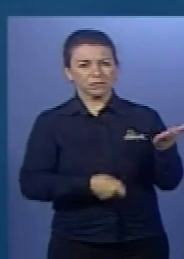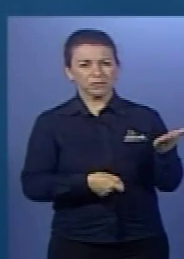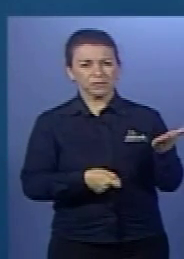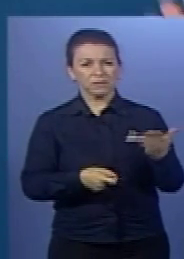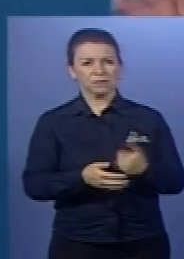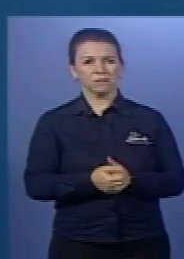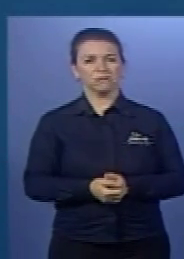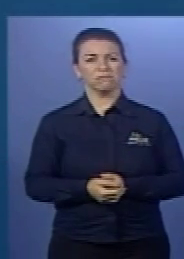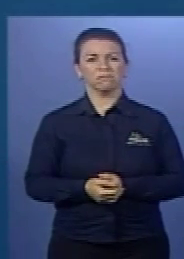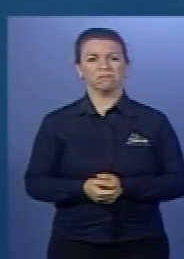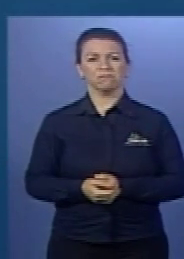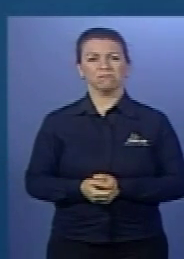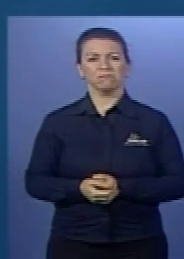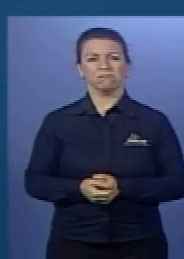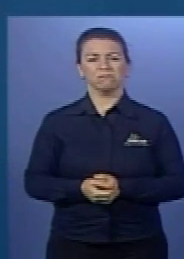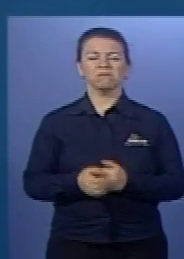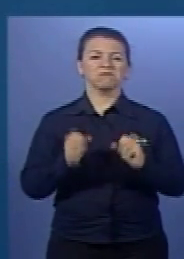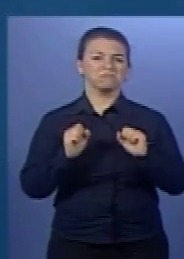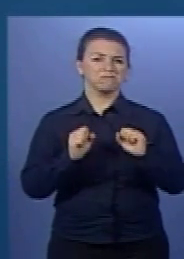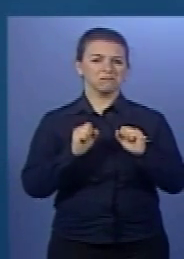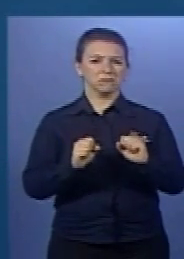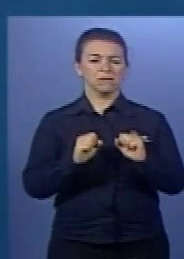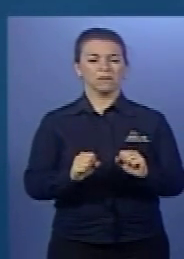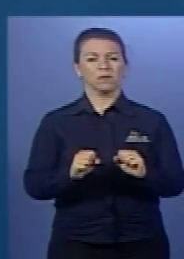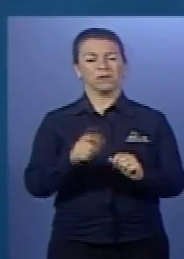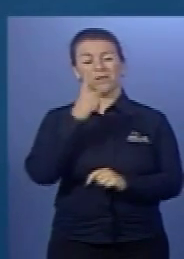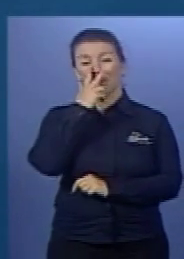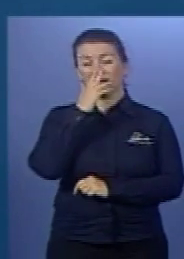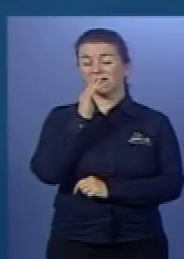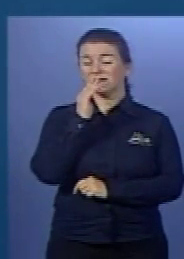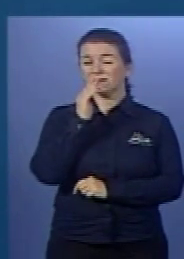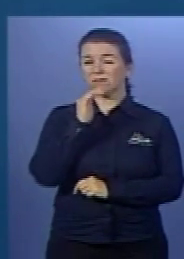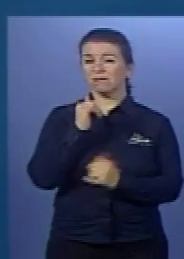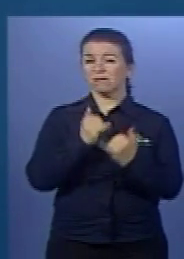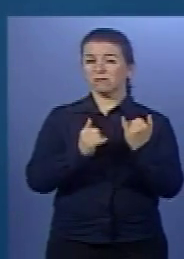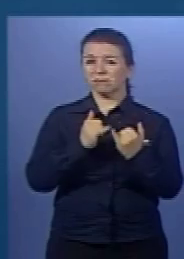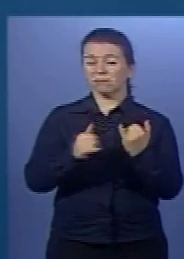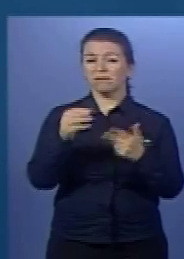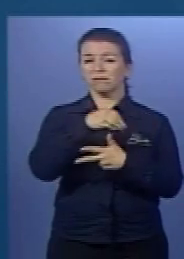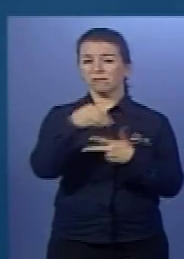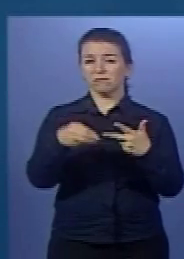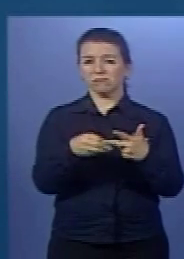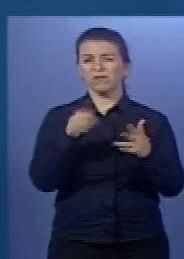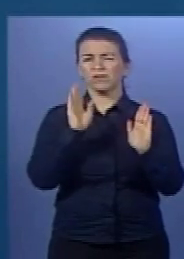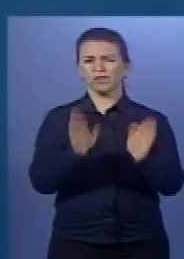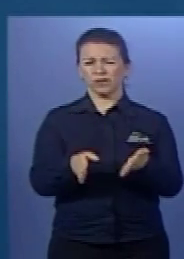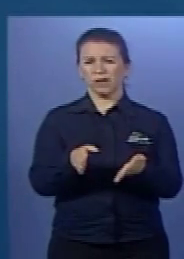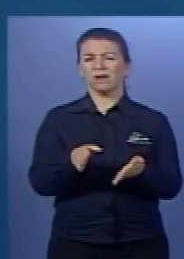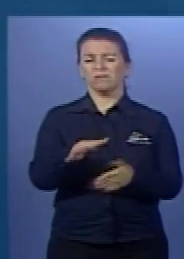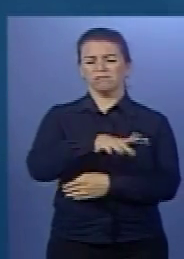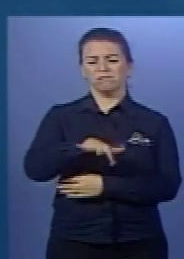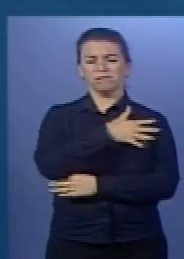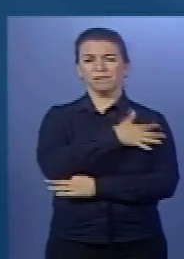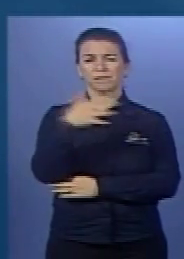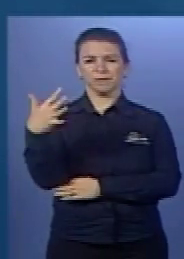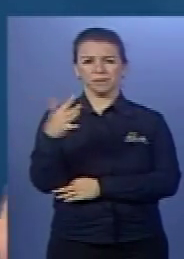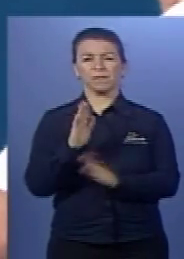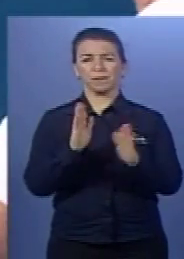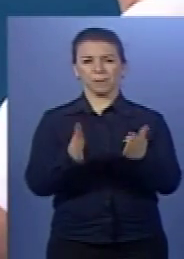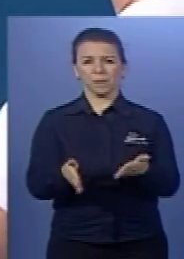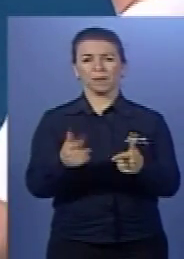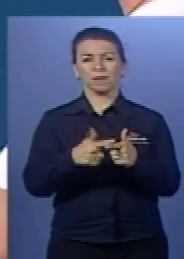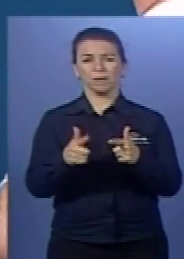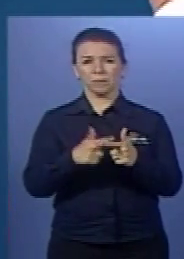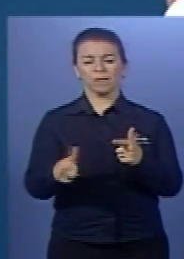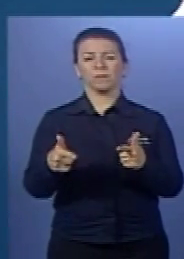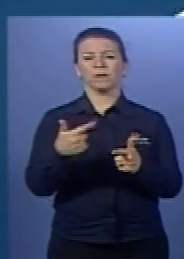Mas não para o Enem ou para Não, não, não, para várias, mas o Exame Nacional, em três oportunidades, tocou na questão ambiental. Principalmente impacto ambiental.